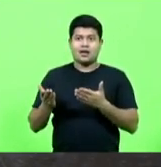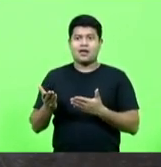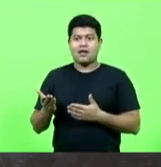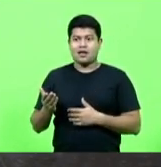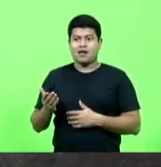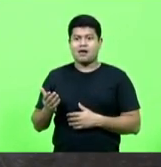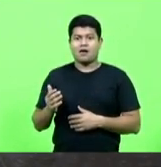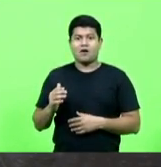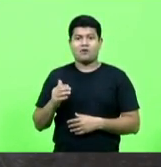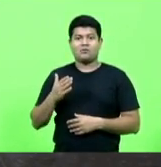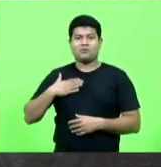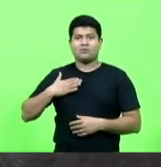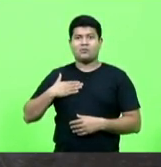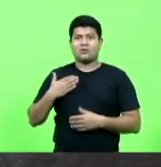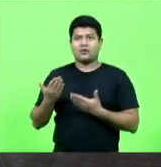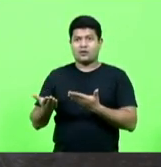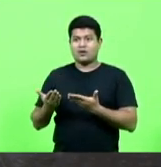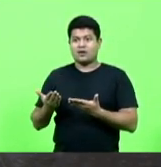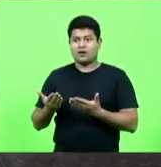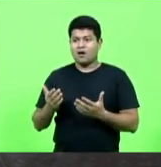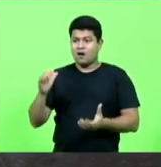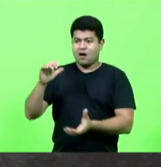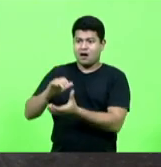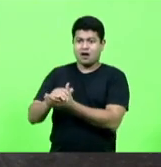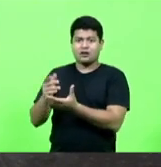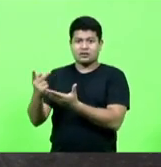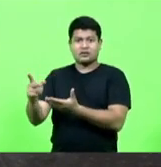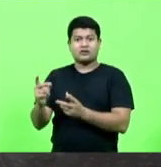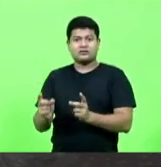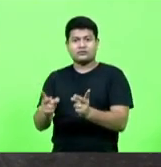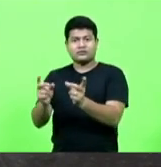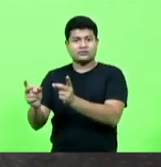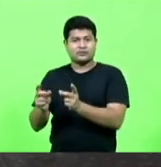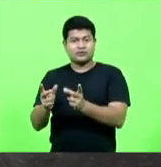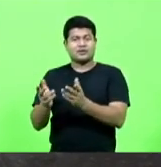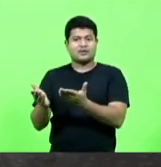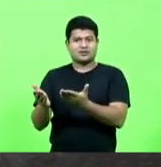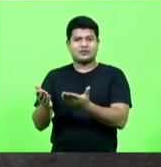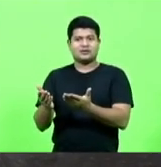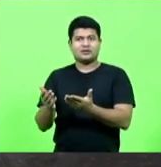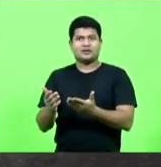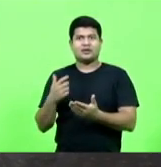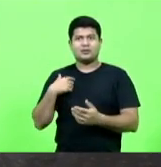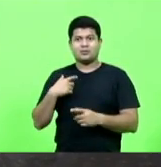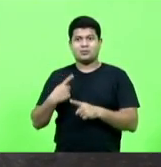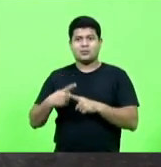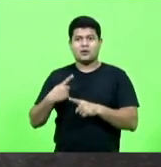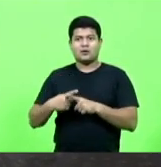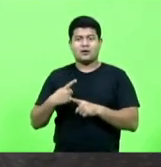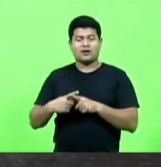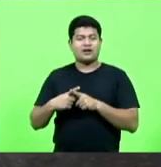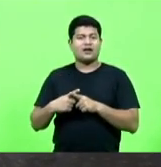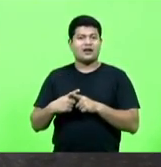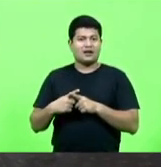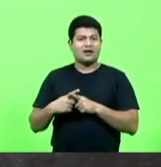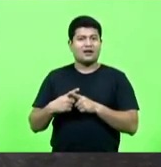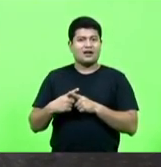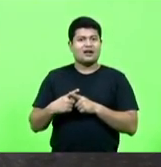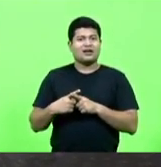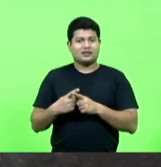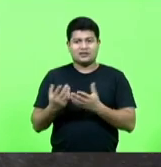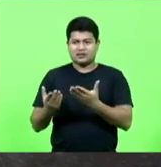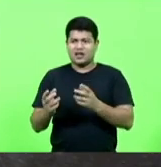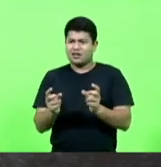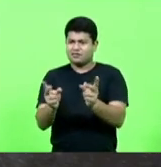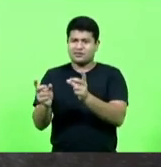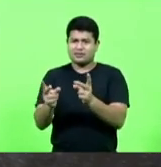dela vendesse câmera para poder casar meu filho com a moça, porque estão lavando a porda de ganhar dinheiro quem está vendendo câmera, é a única